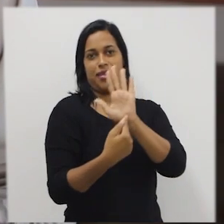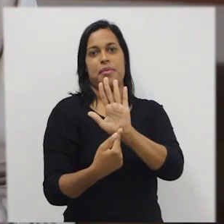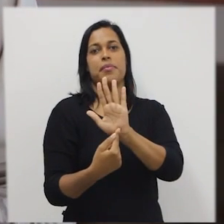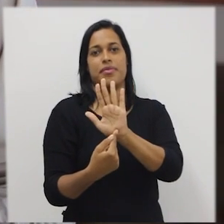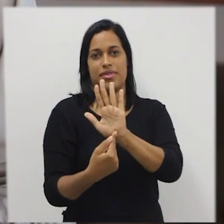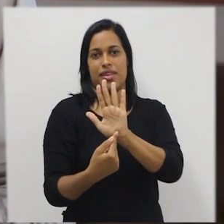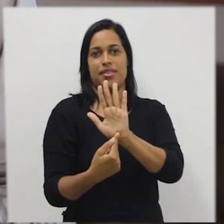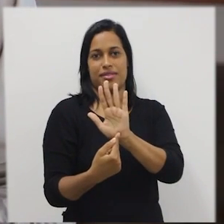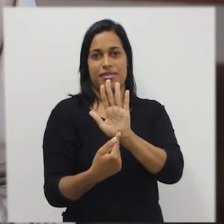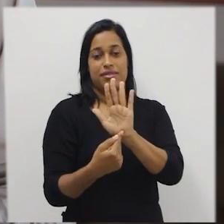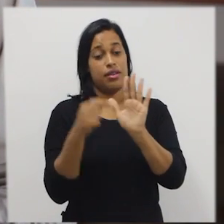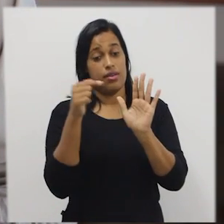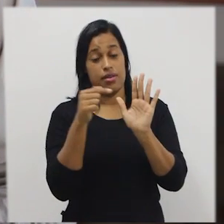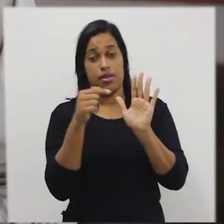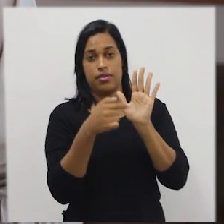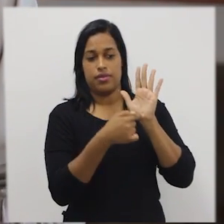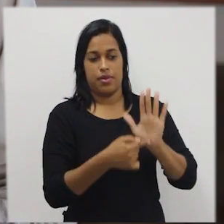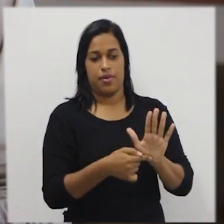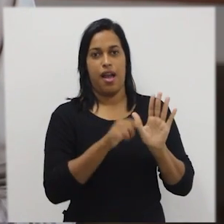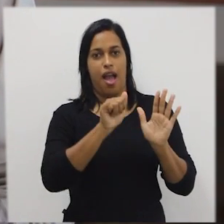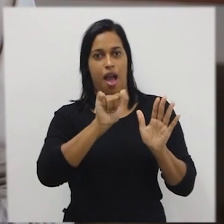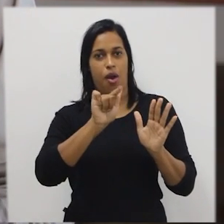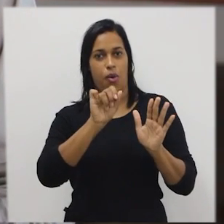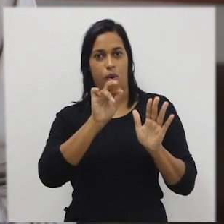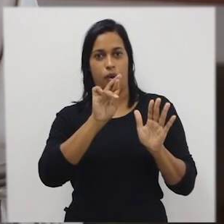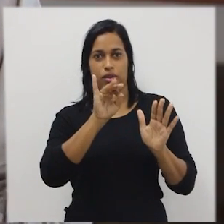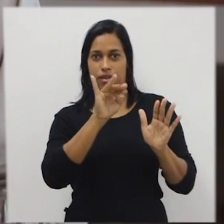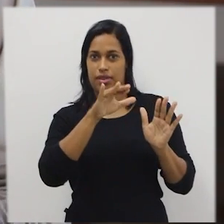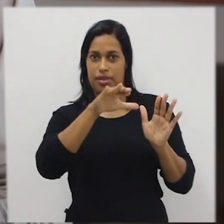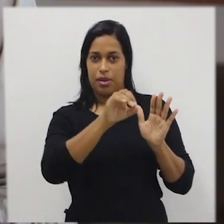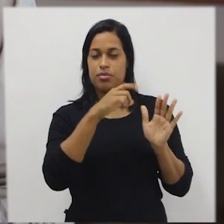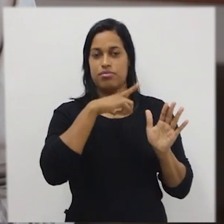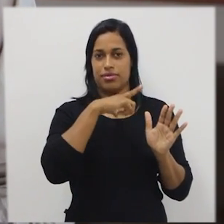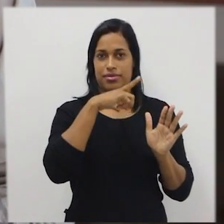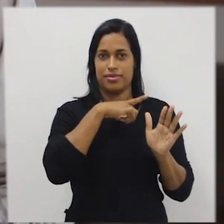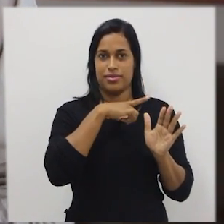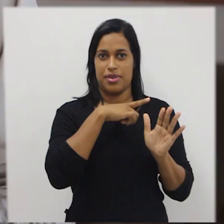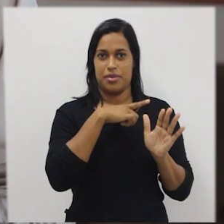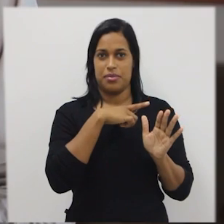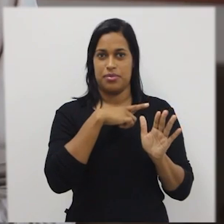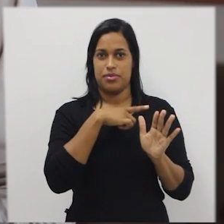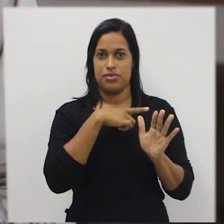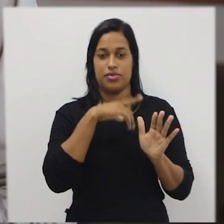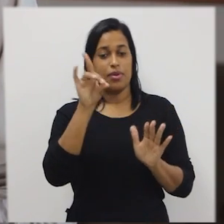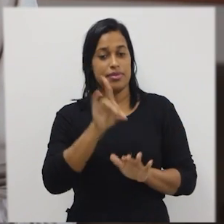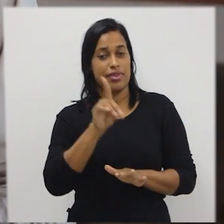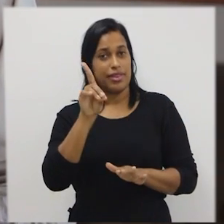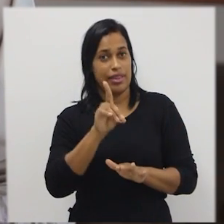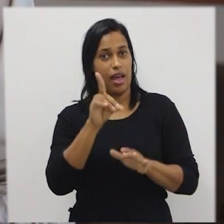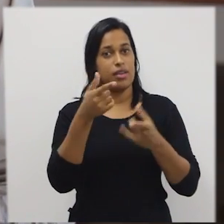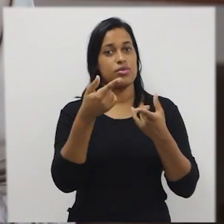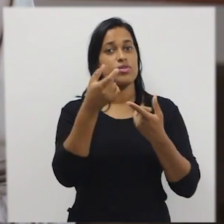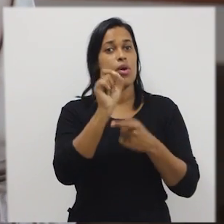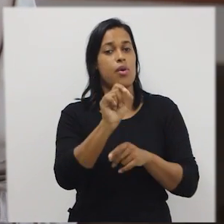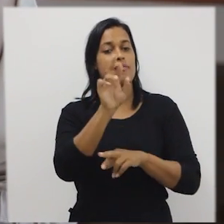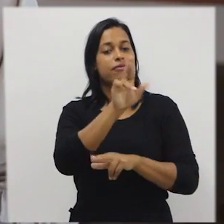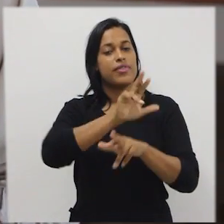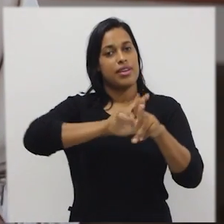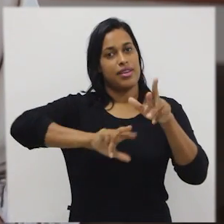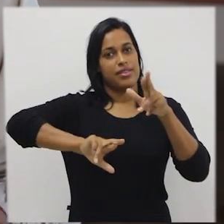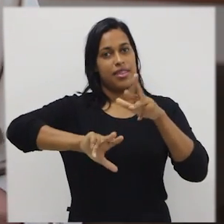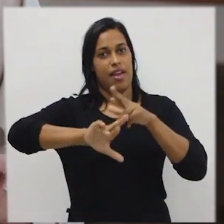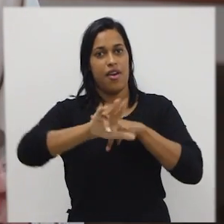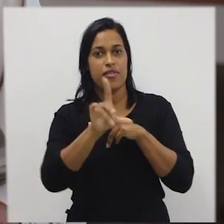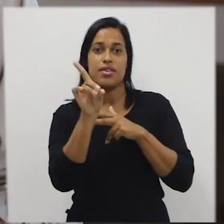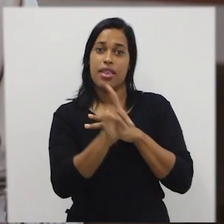No algoritmo que você está vendo na tela, nós temos dados que são variáveis e